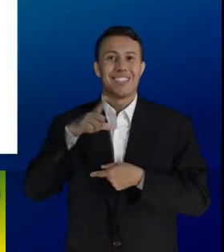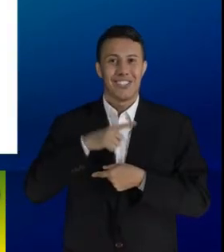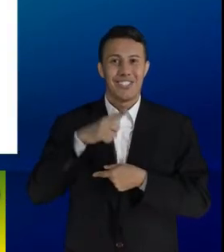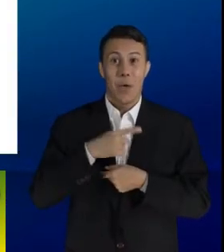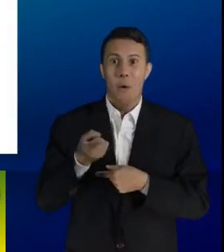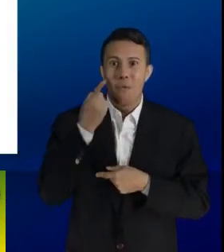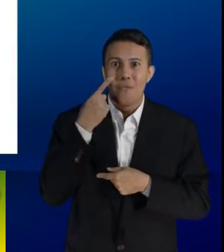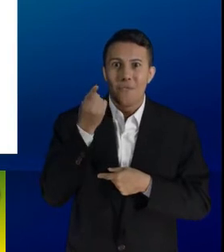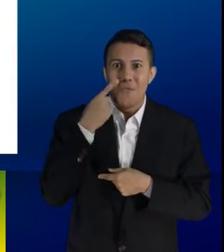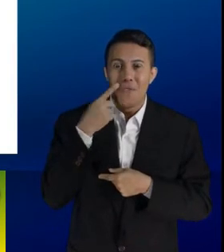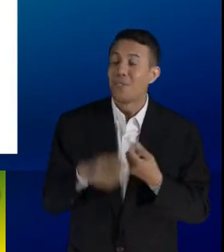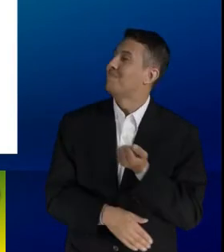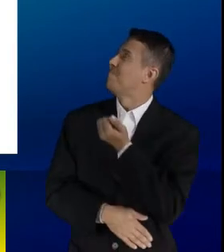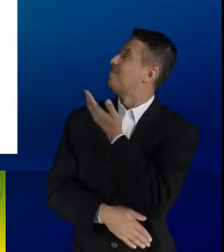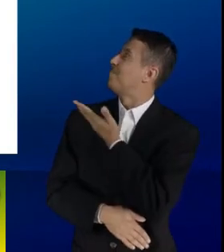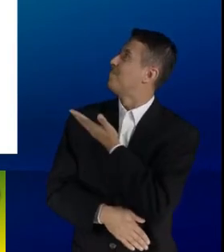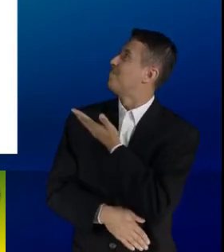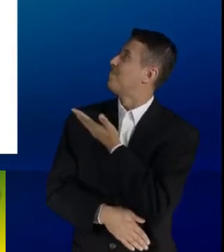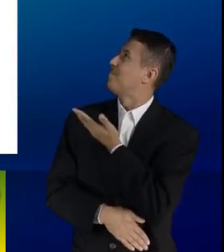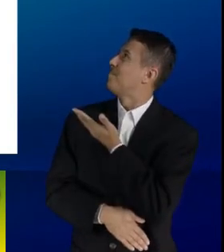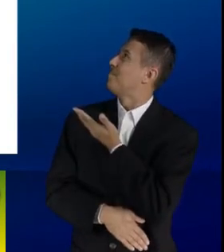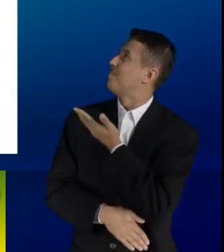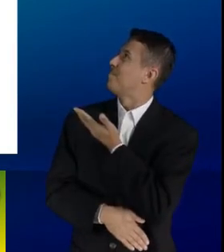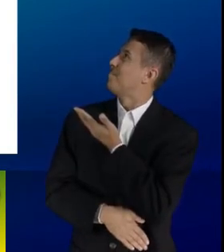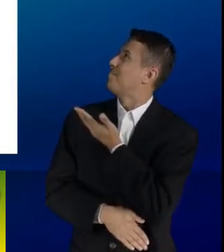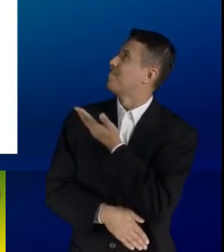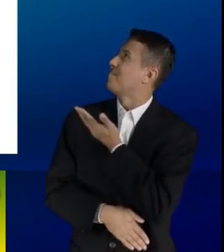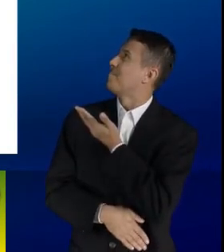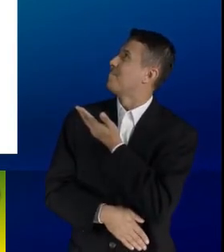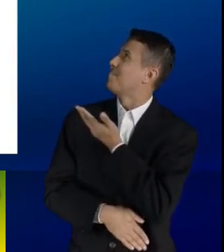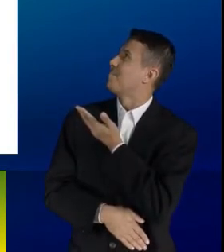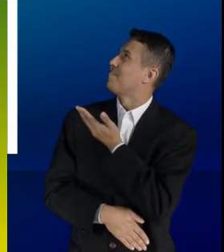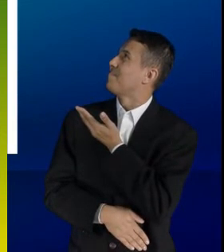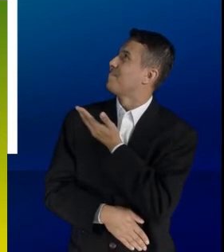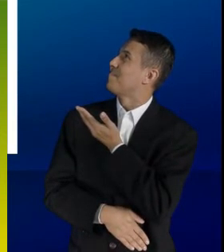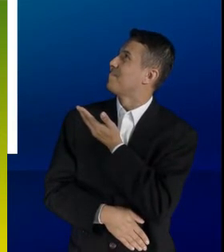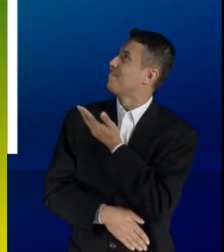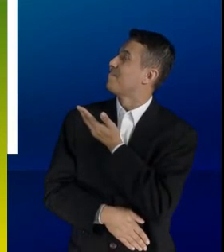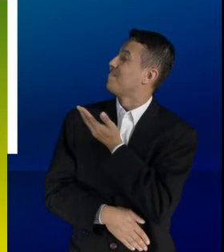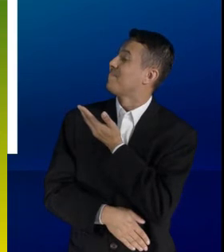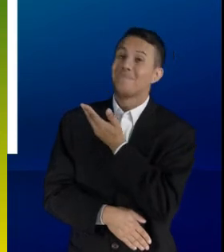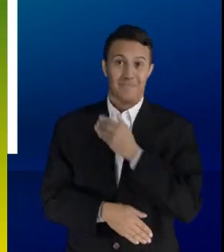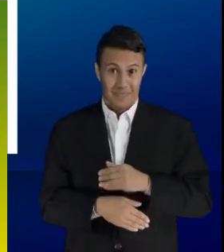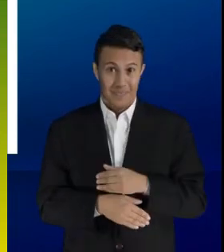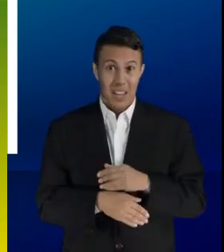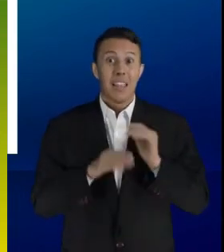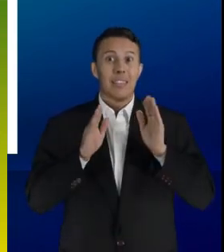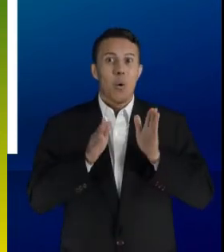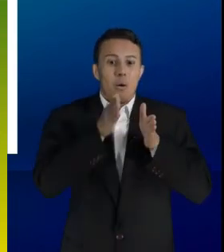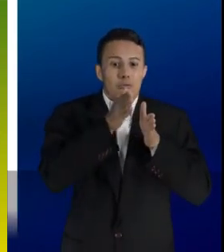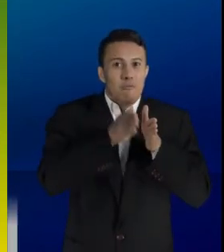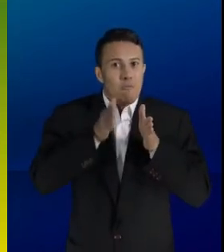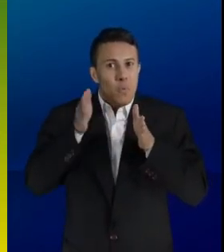.aliancapelobrasil.com.br Siga os procedimentos abaixo para se desfiliar